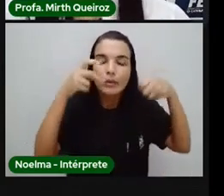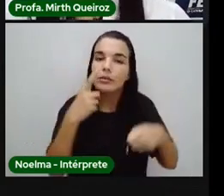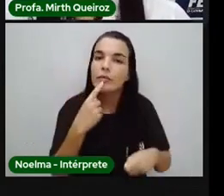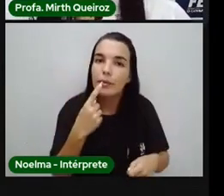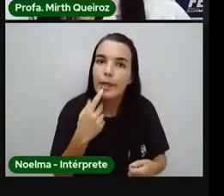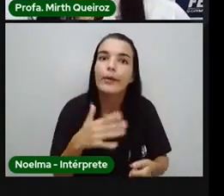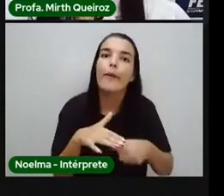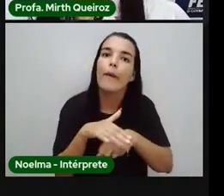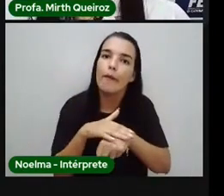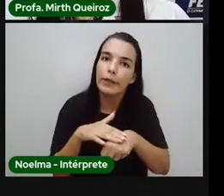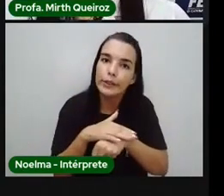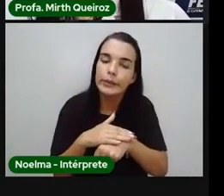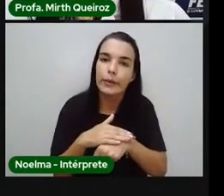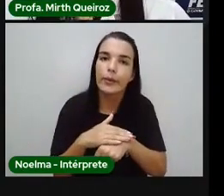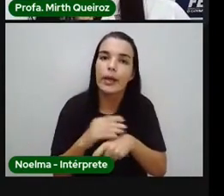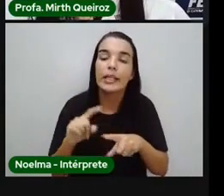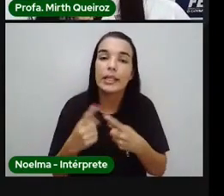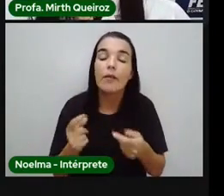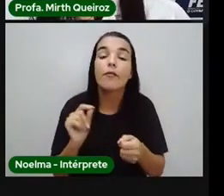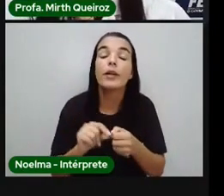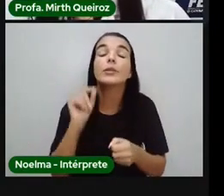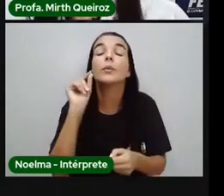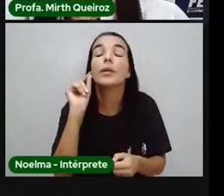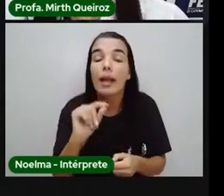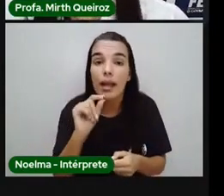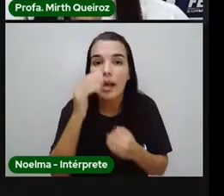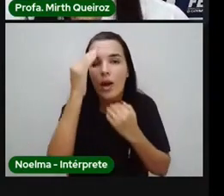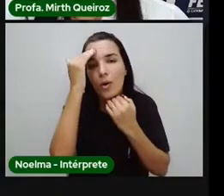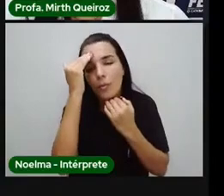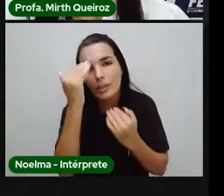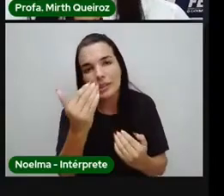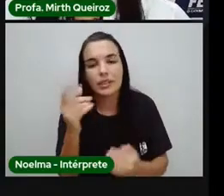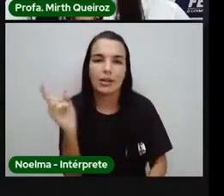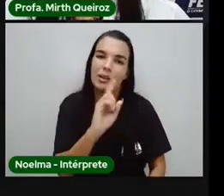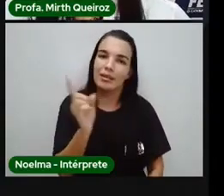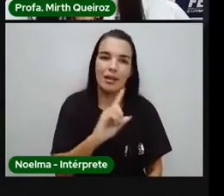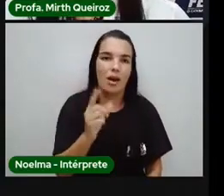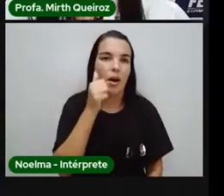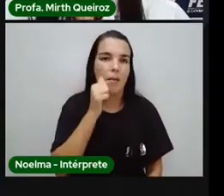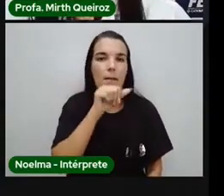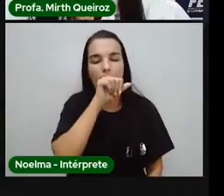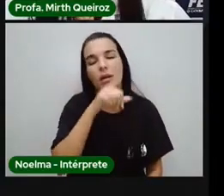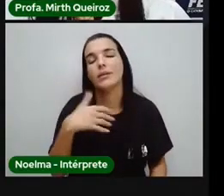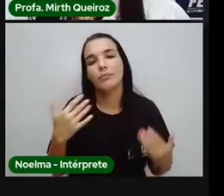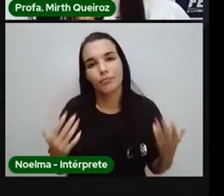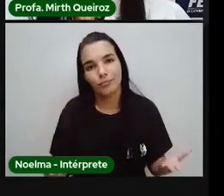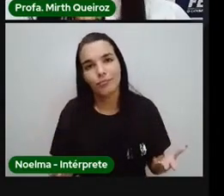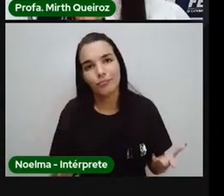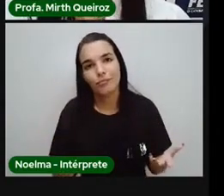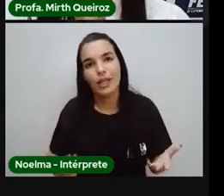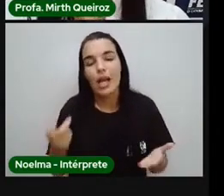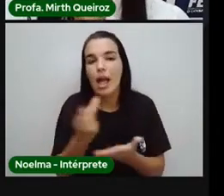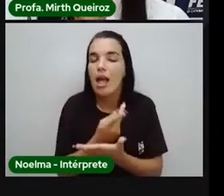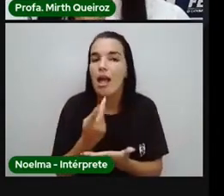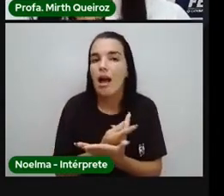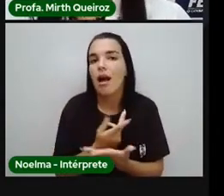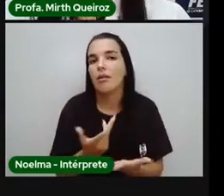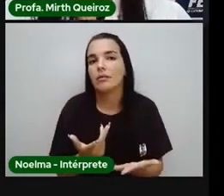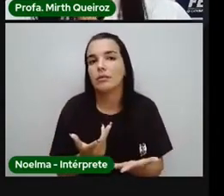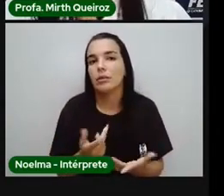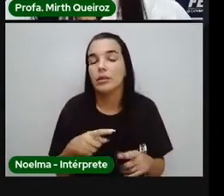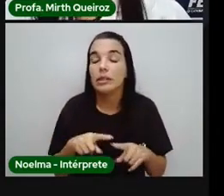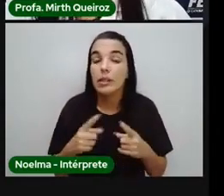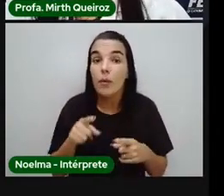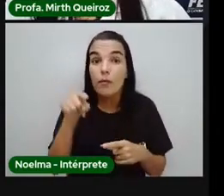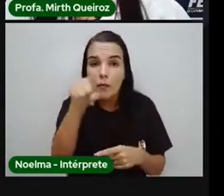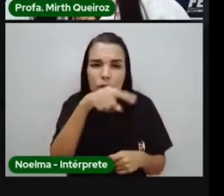Foi? Se fossem vocês, vocês tinham desobedido a mãe de vocês, vocês conseguem compreender o